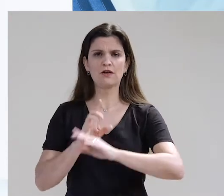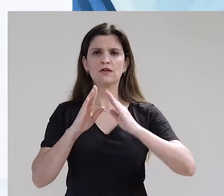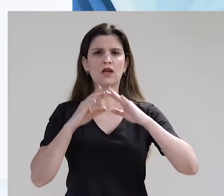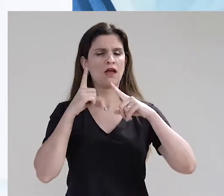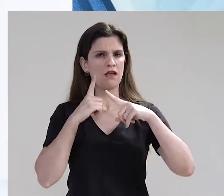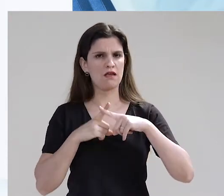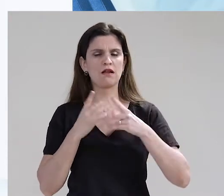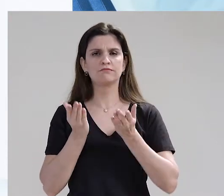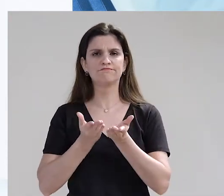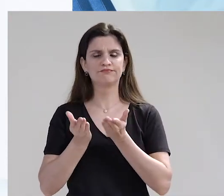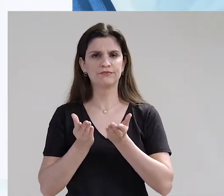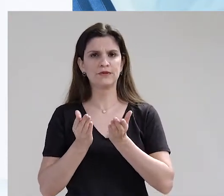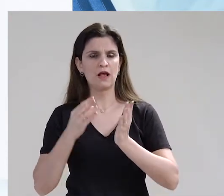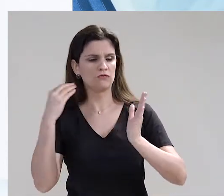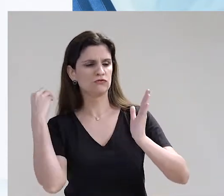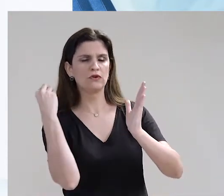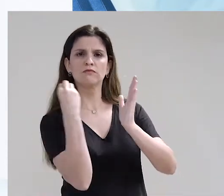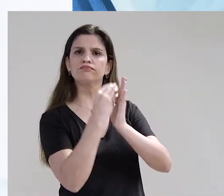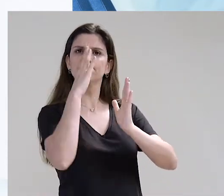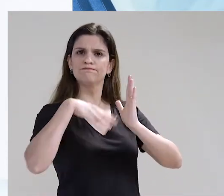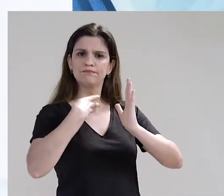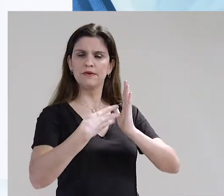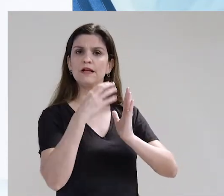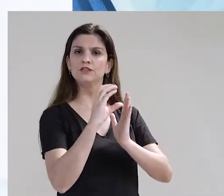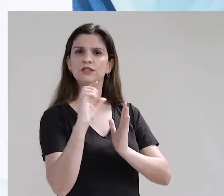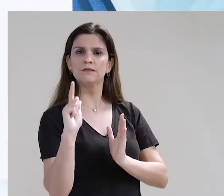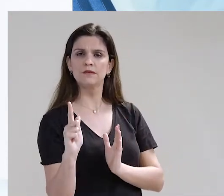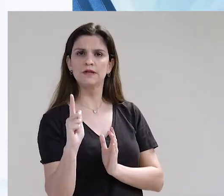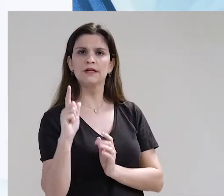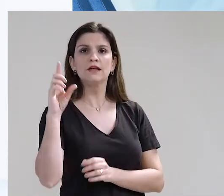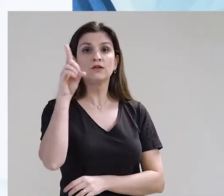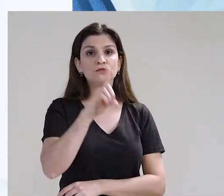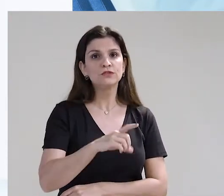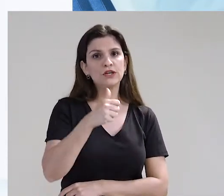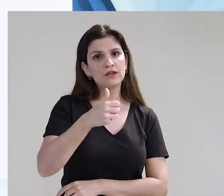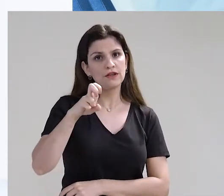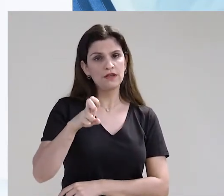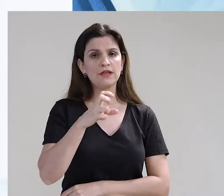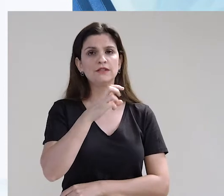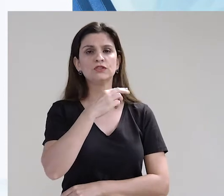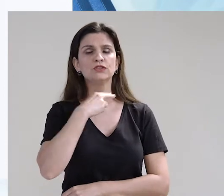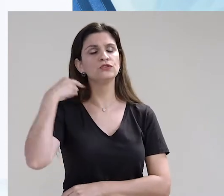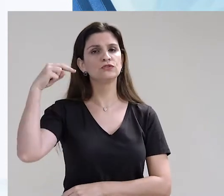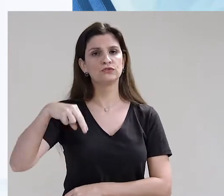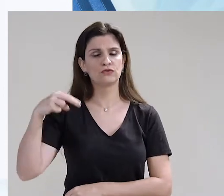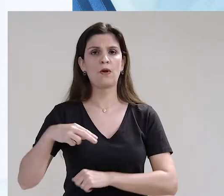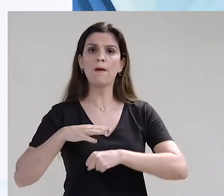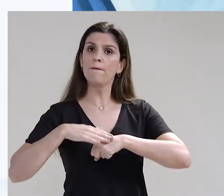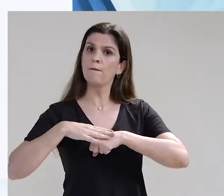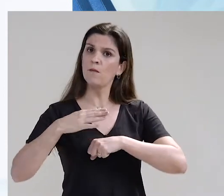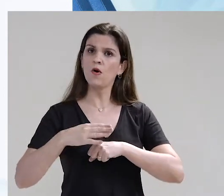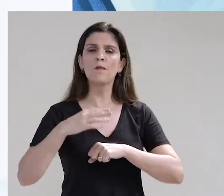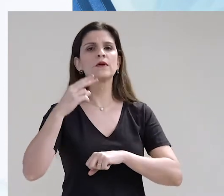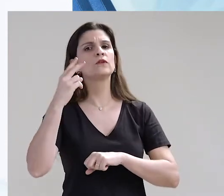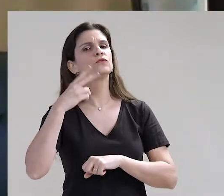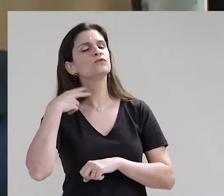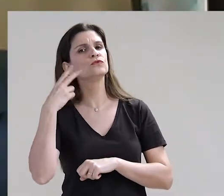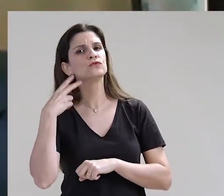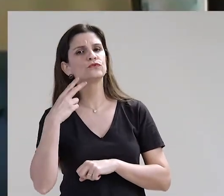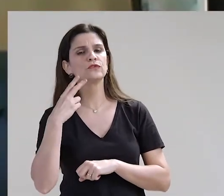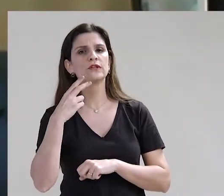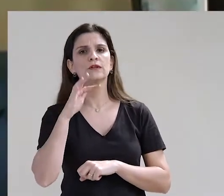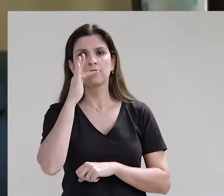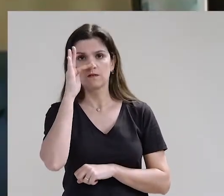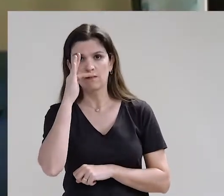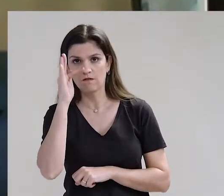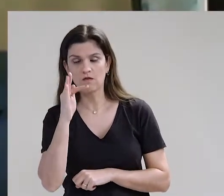das Assembleias de Deus, no calendário oficial de eventos de Campo Grande, a ser celebrado no dia 15 de novembro. A